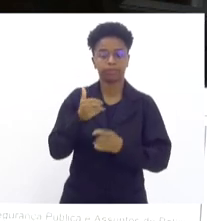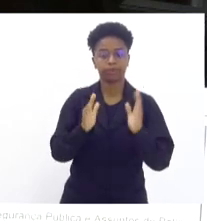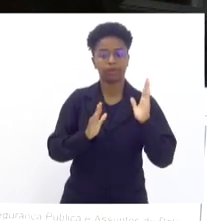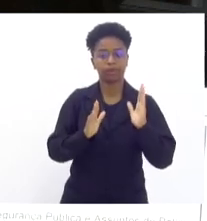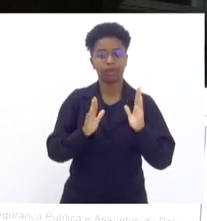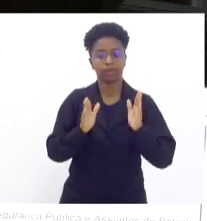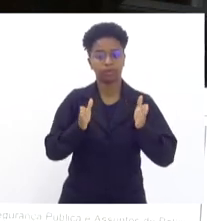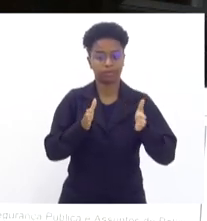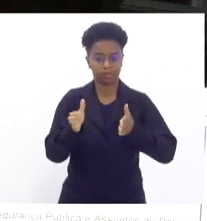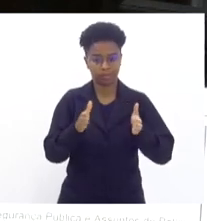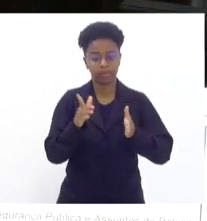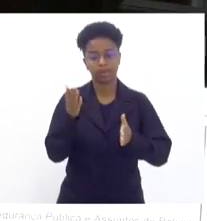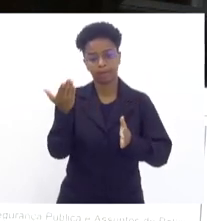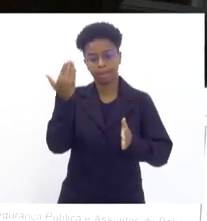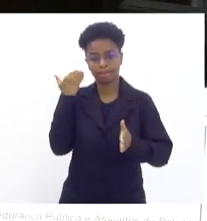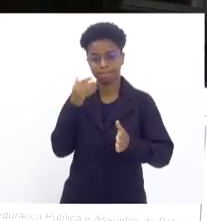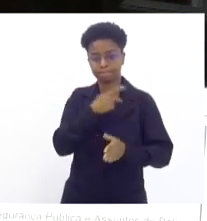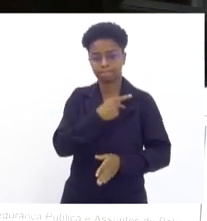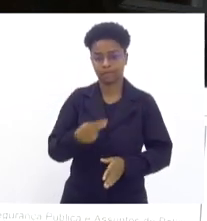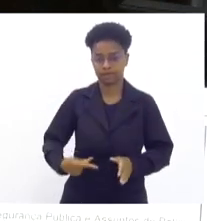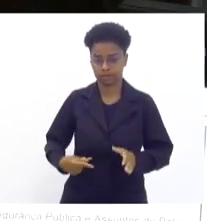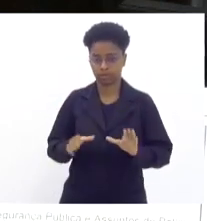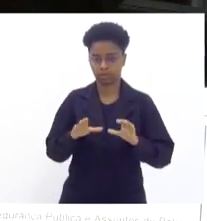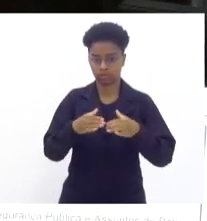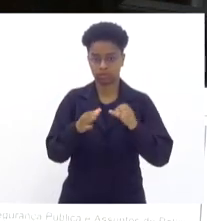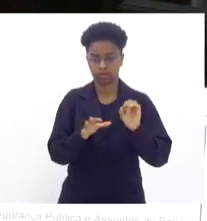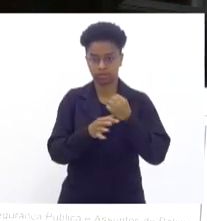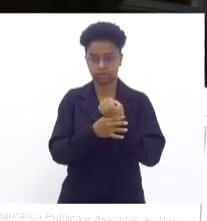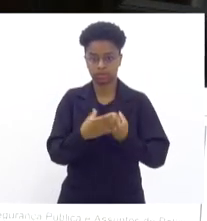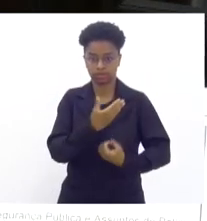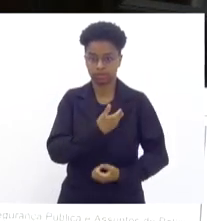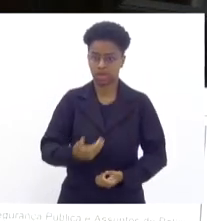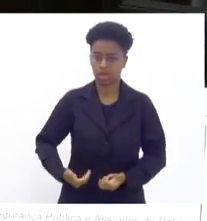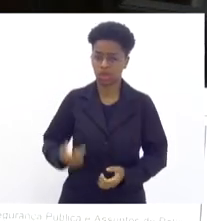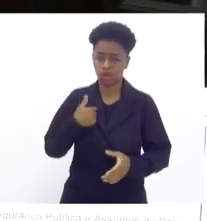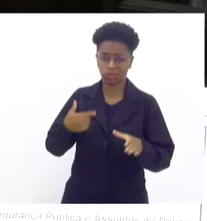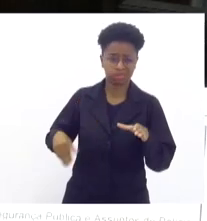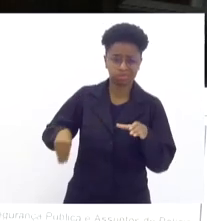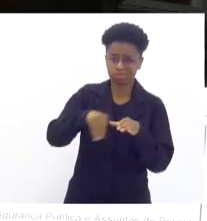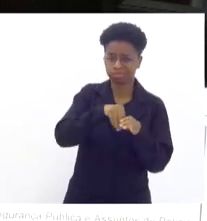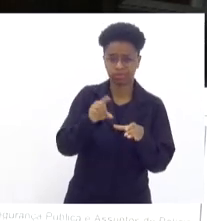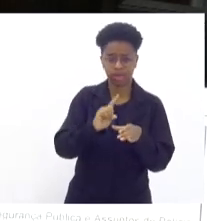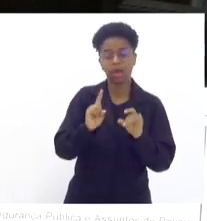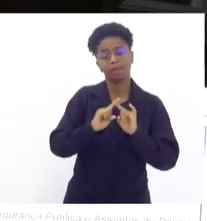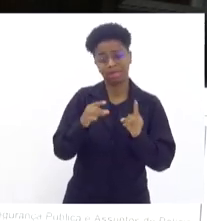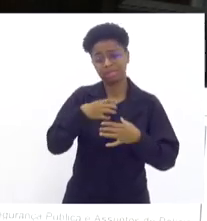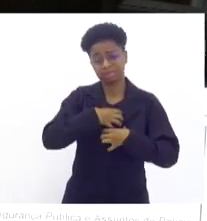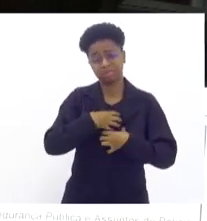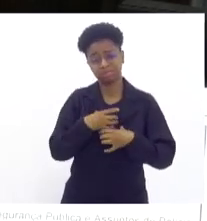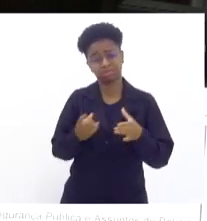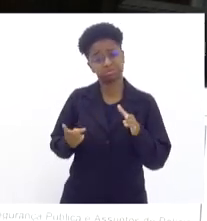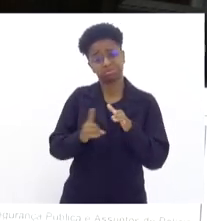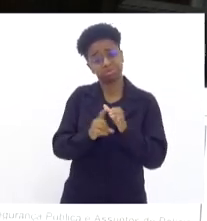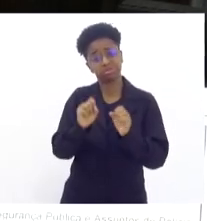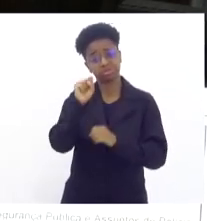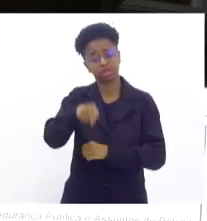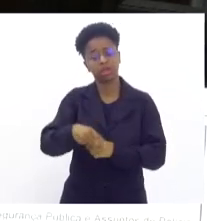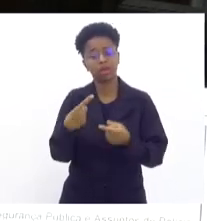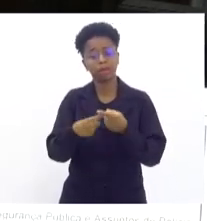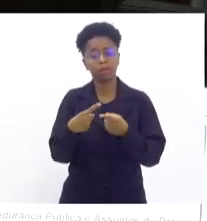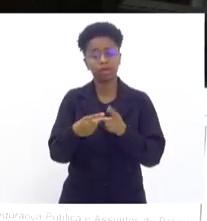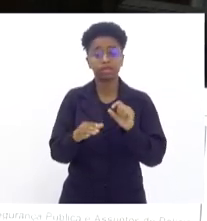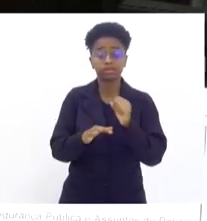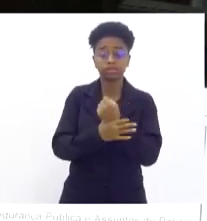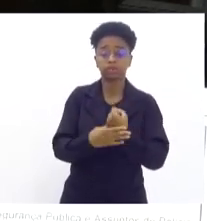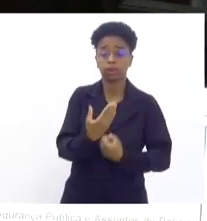presidente da Comissão de Segurança Pública. não integro essa comissão, mas me sinto integrada sim, porque a segurança